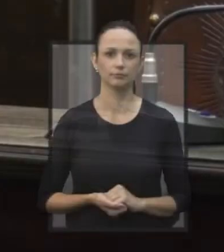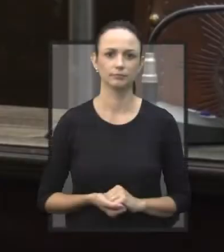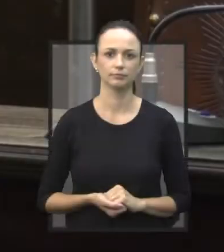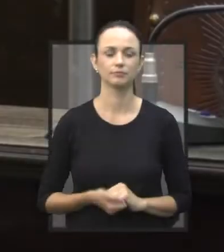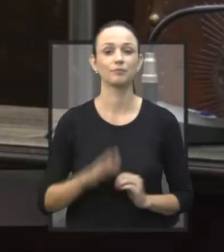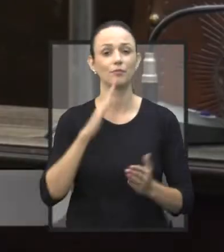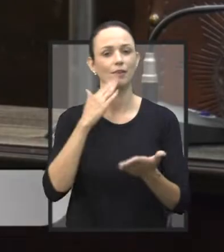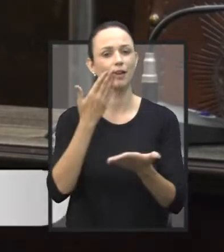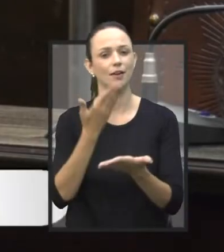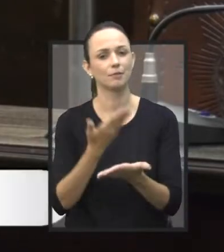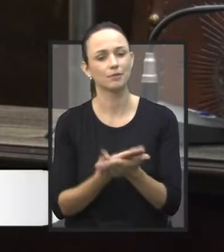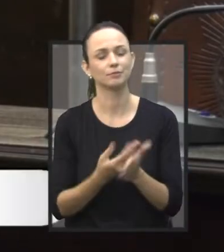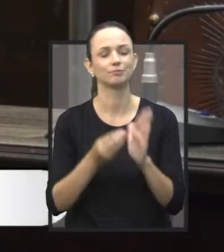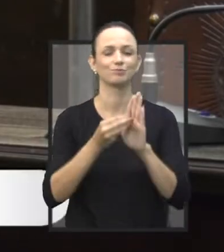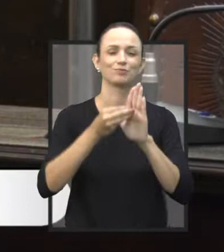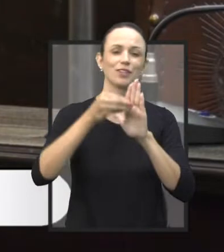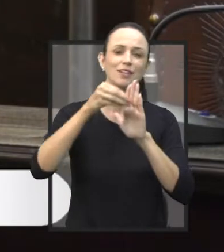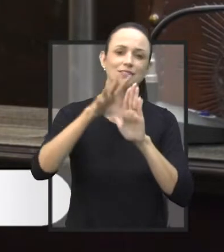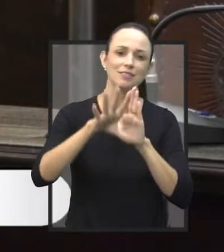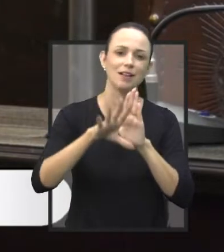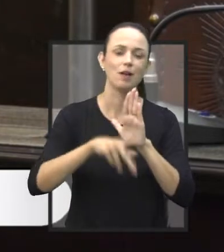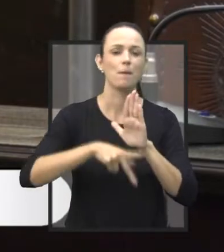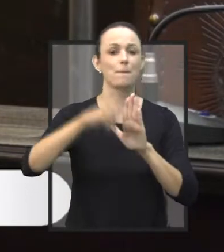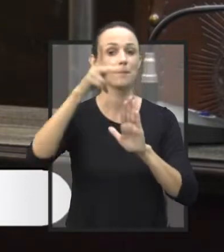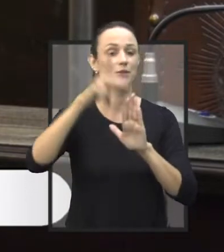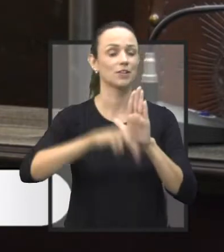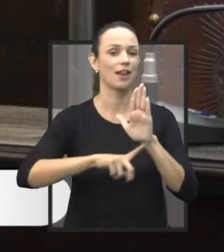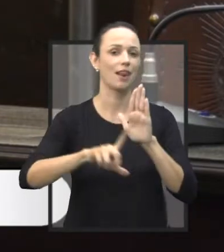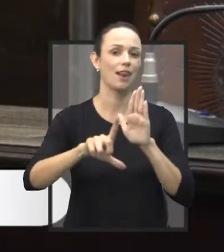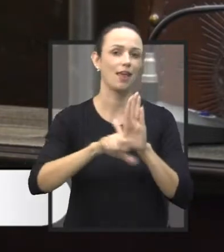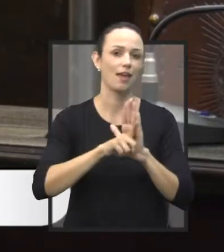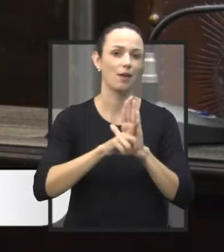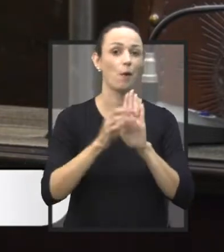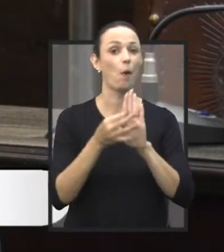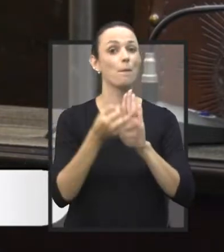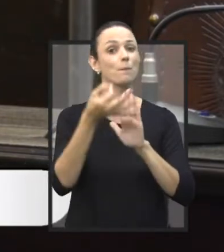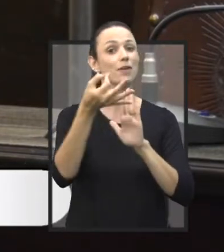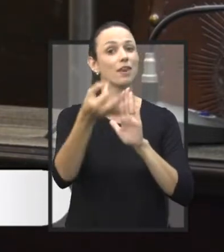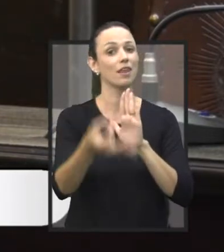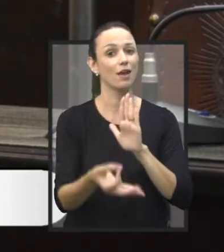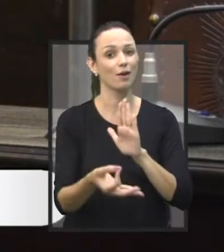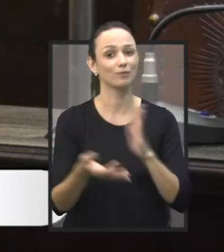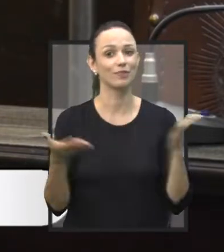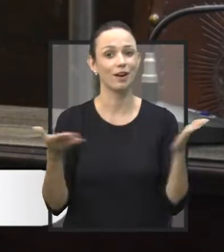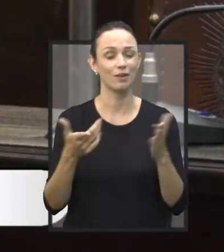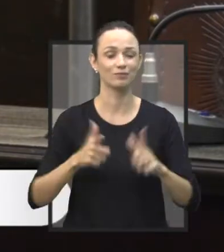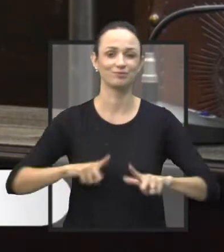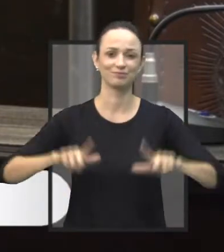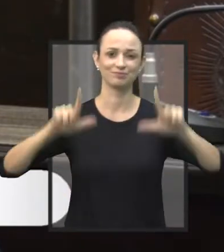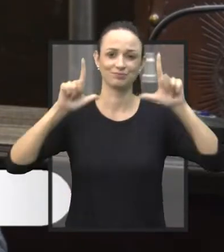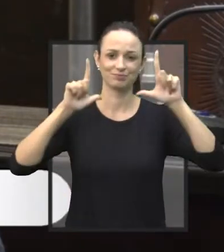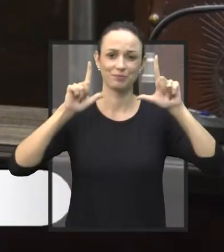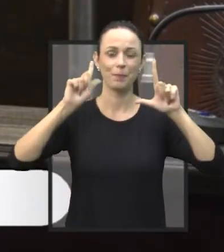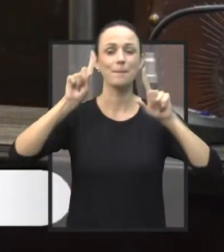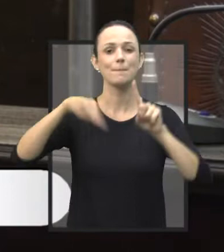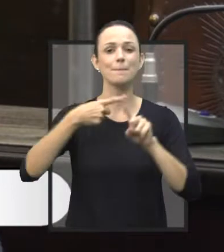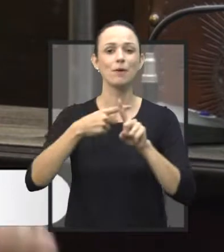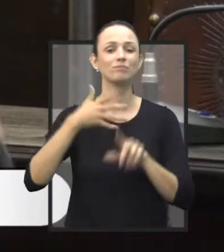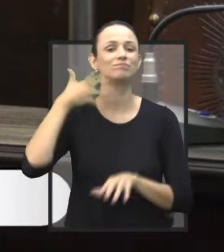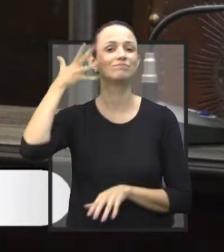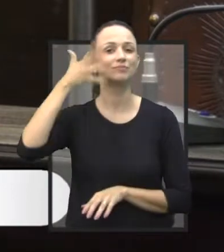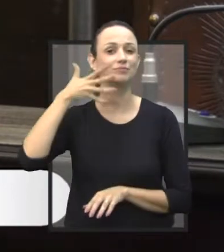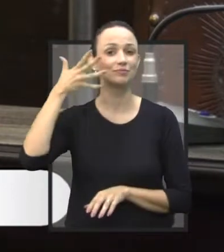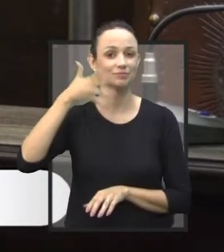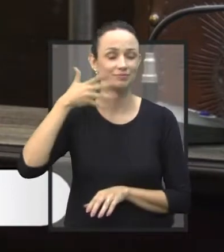Requerimentos, indicações, projetos de lei, opinião. Está entrando no ar mais um programa Fala